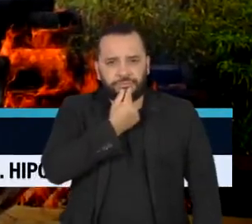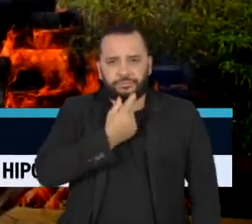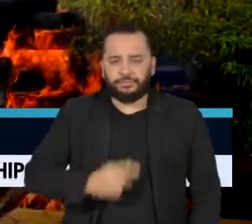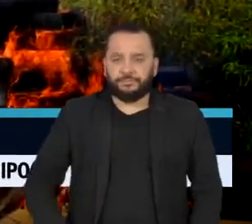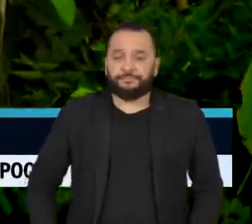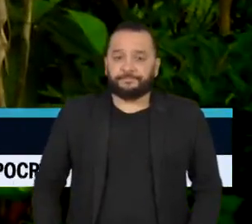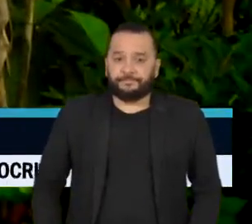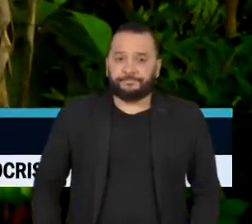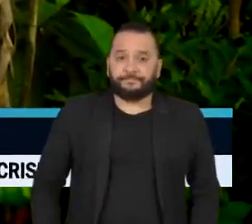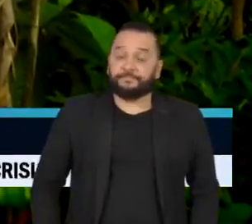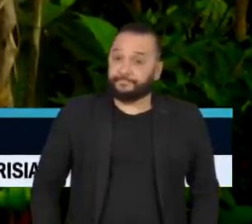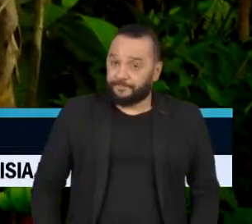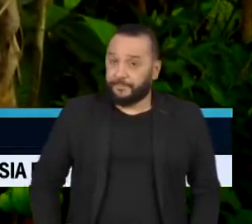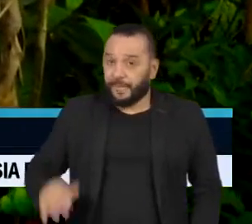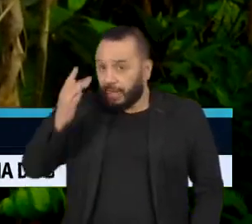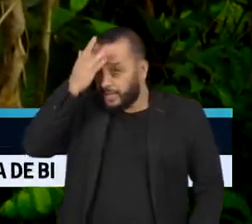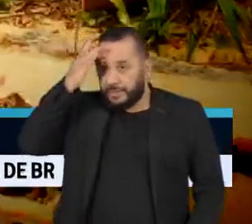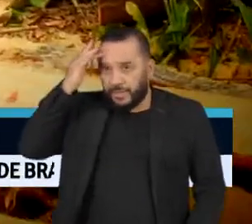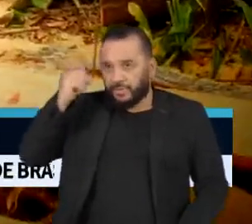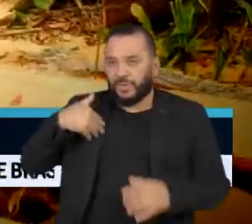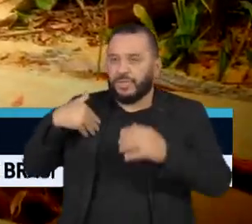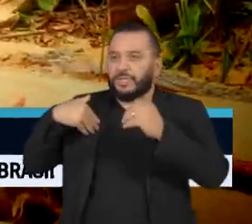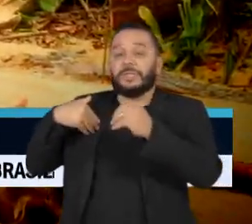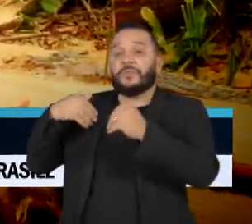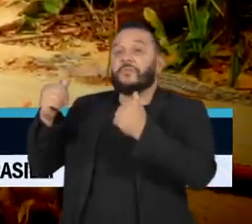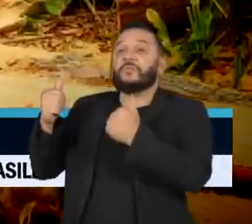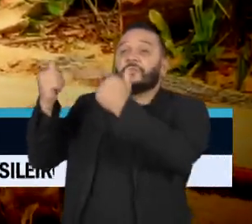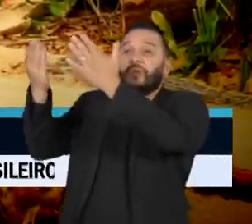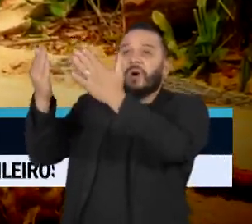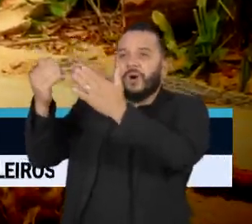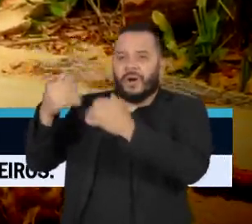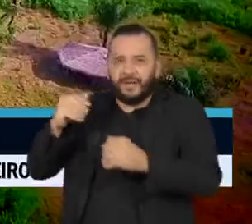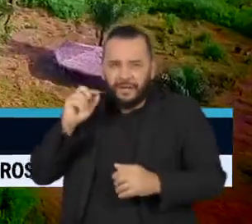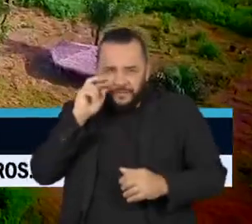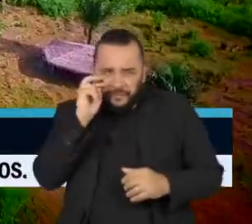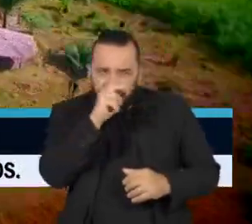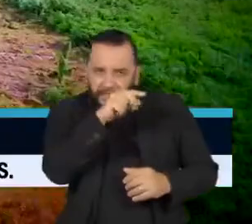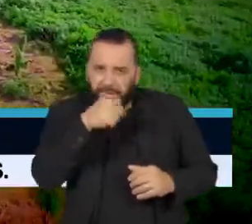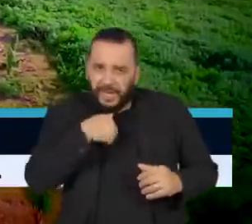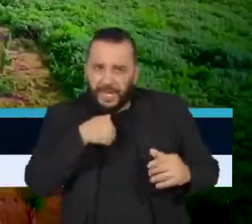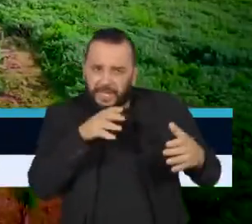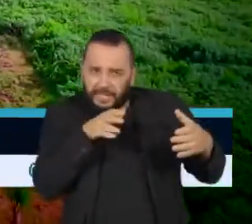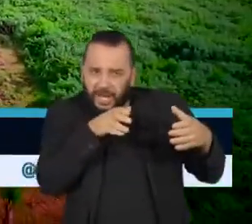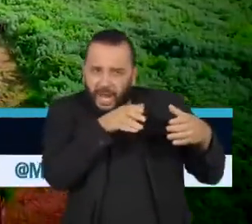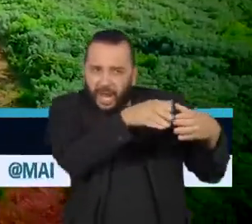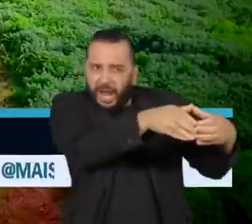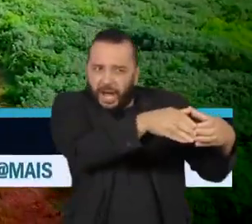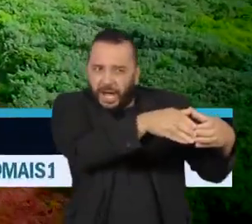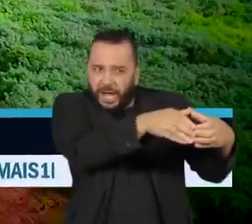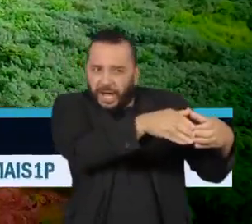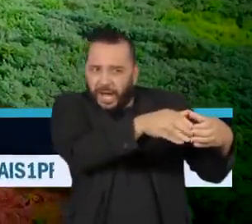Mas as pessoas de fora aproveitavam o isolamento dos Kaapor, no meio da mata.